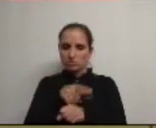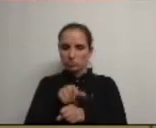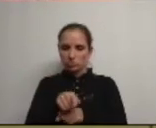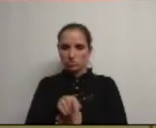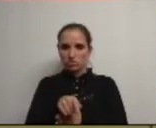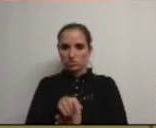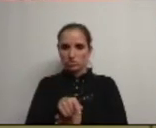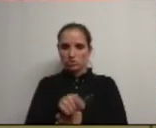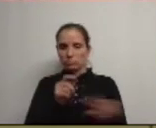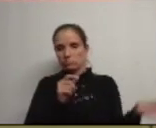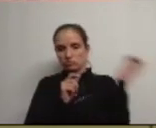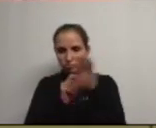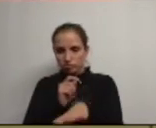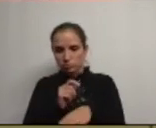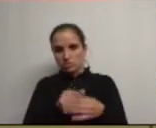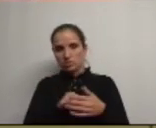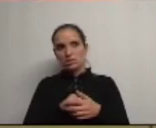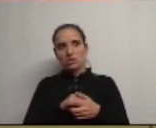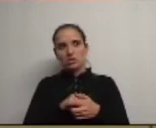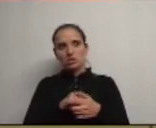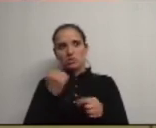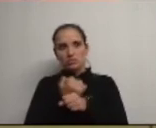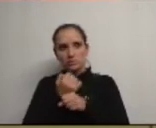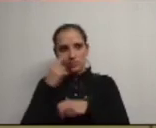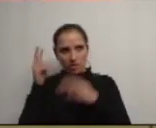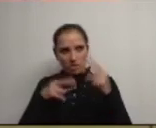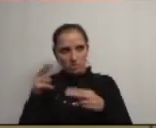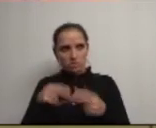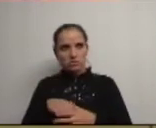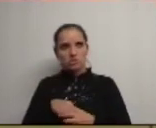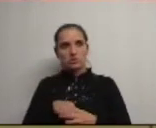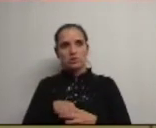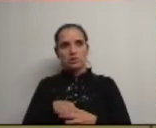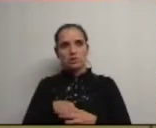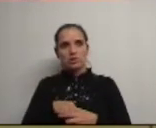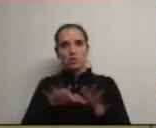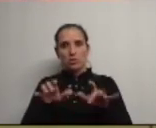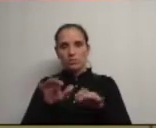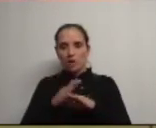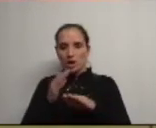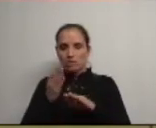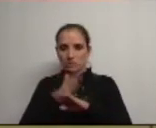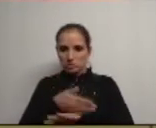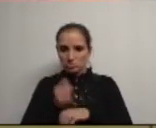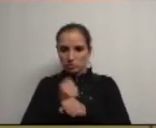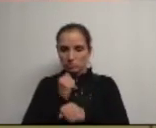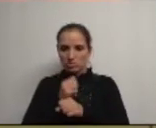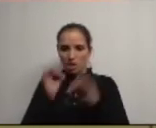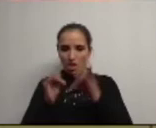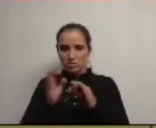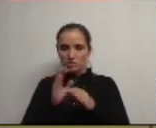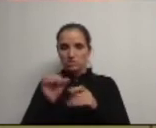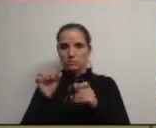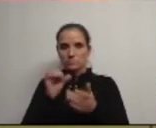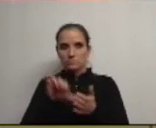levaria para lá o serviço das finanças isto é um computador de acesso ao terminal central levaria para